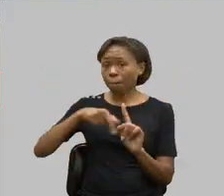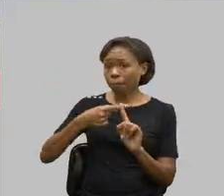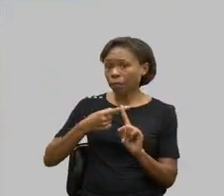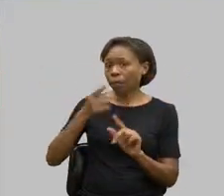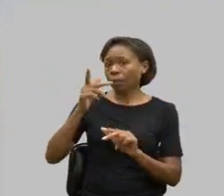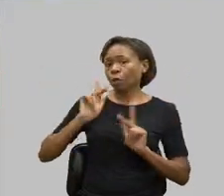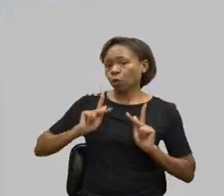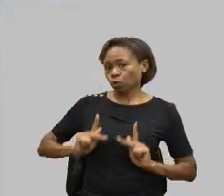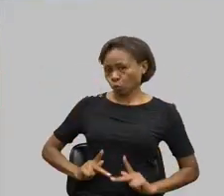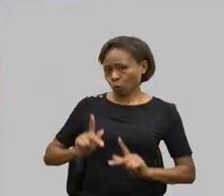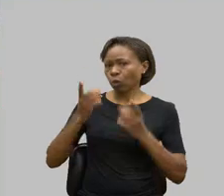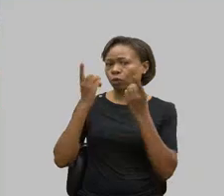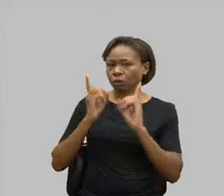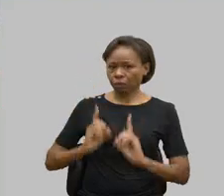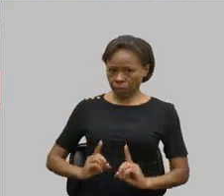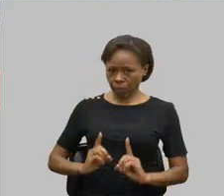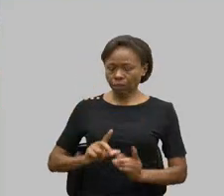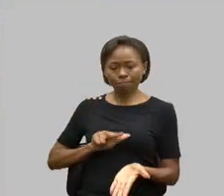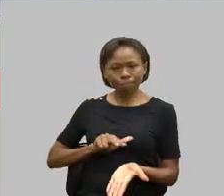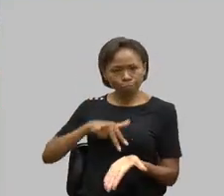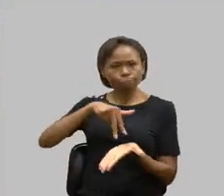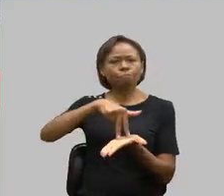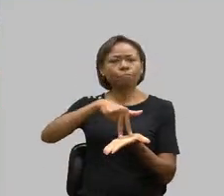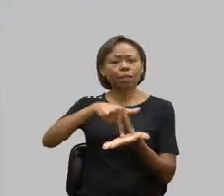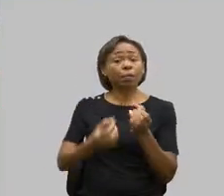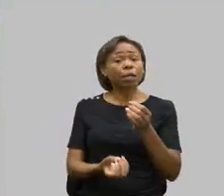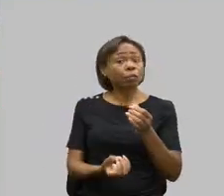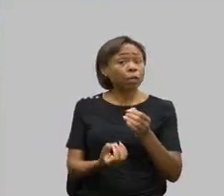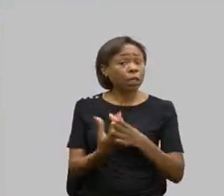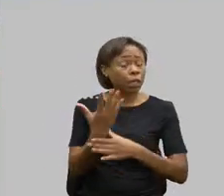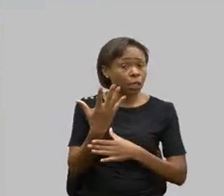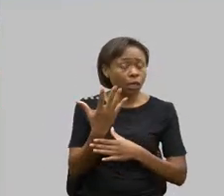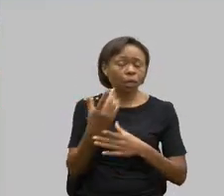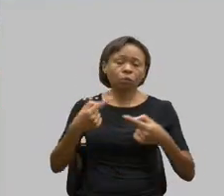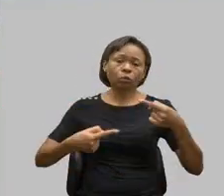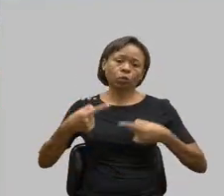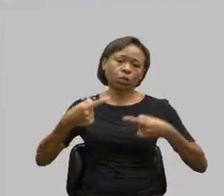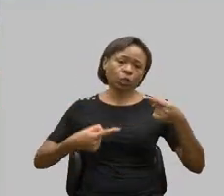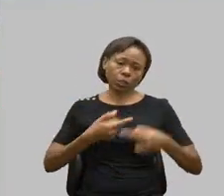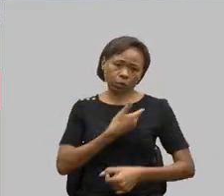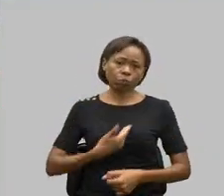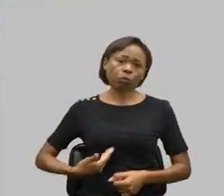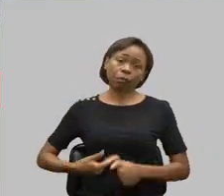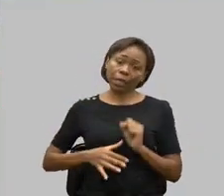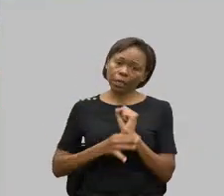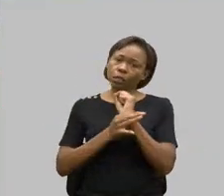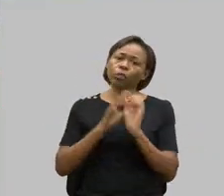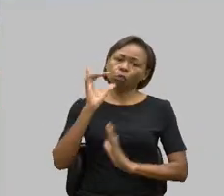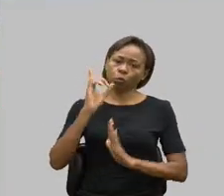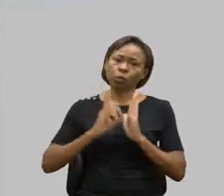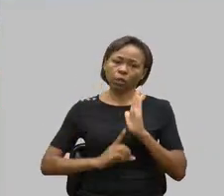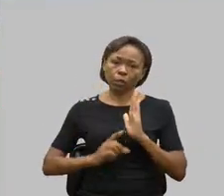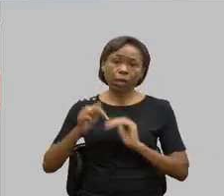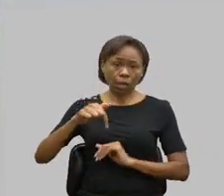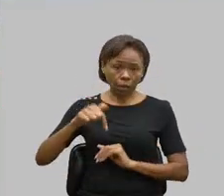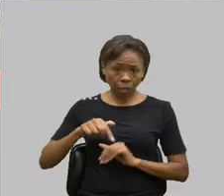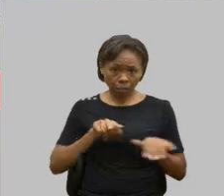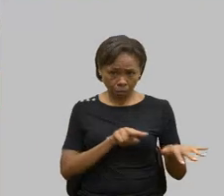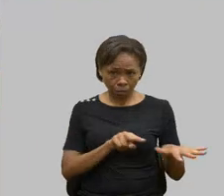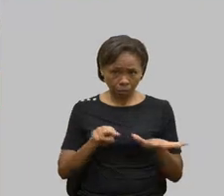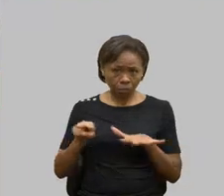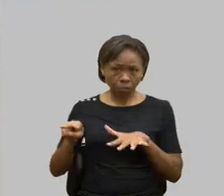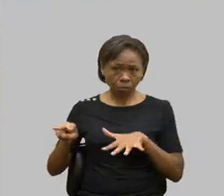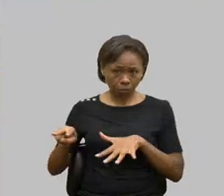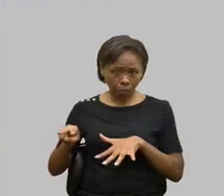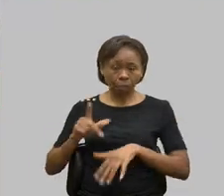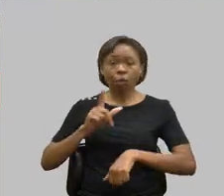protagonistas na implementação de políticas públicas e garantia dos direitos. Esta semana é um